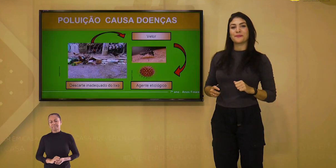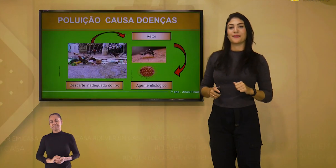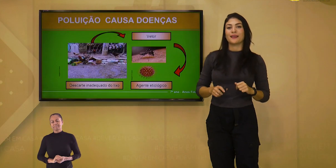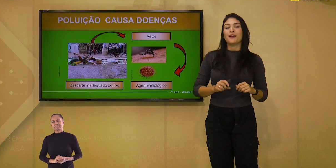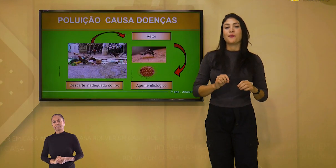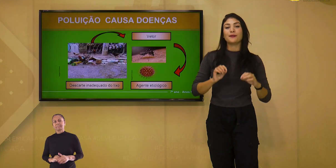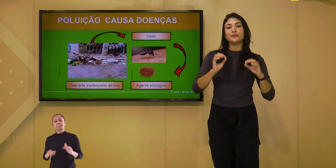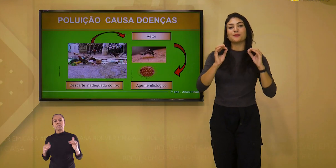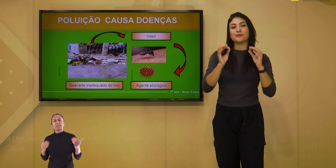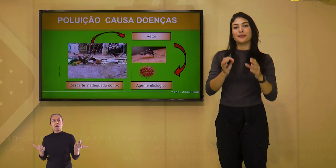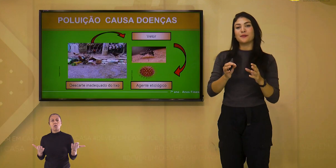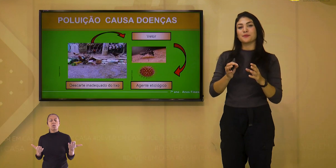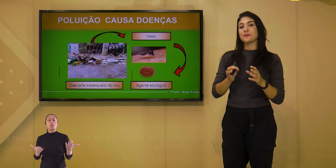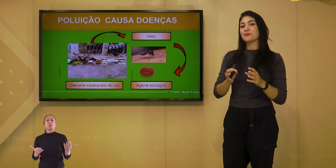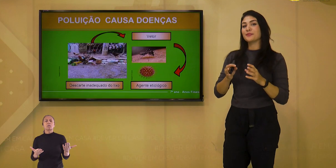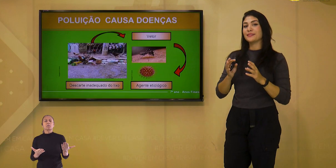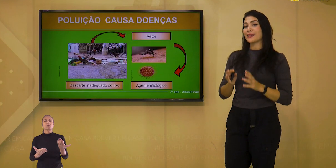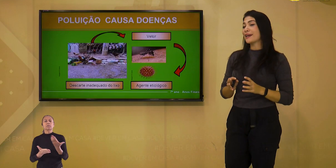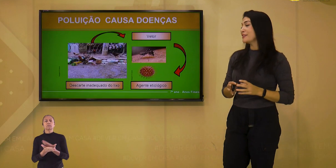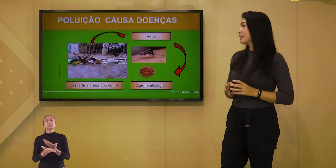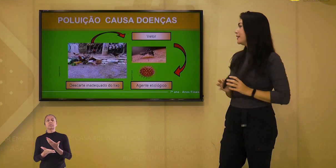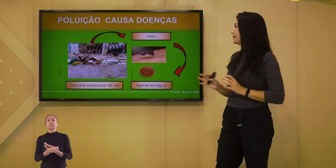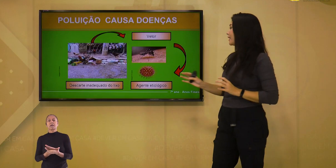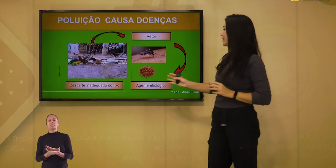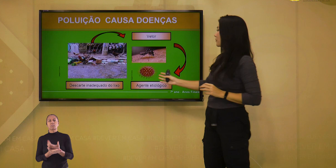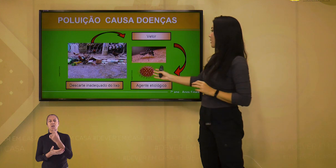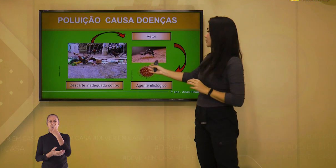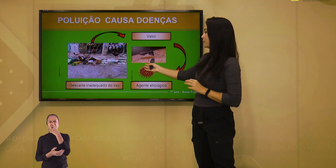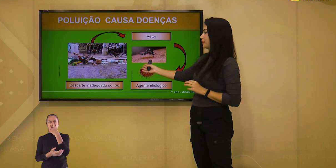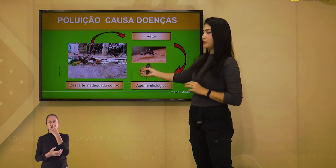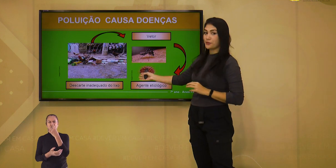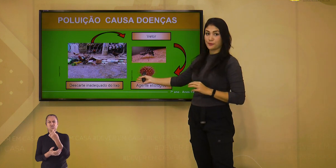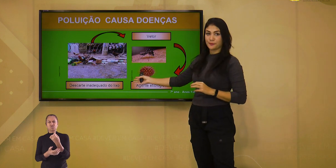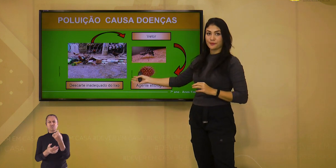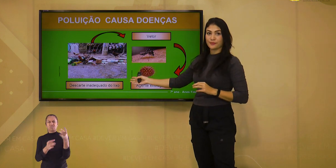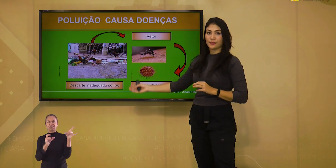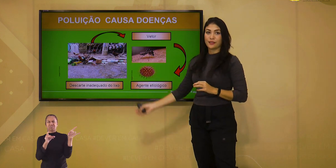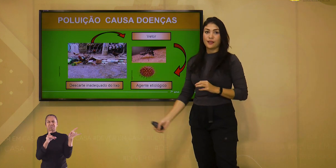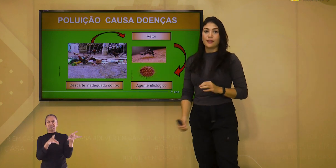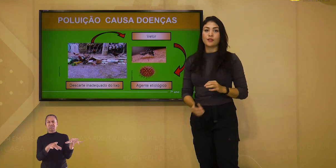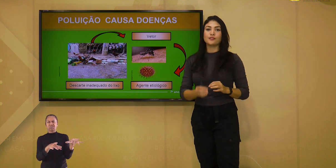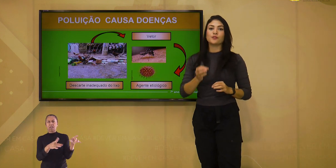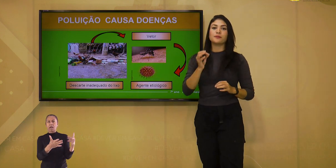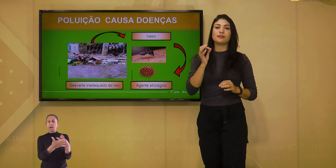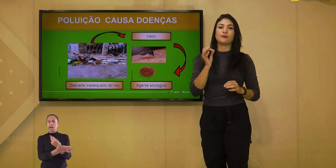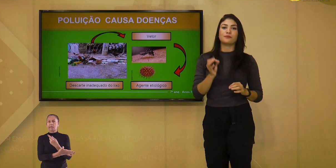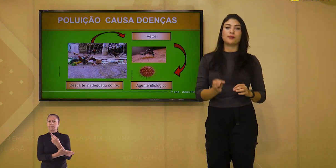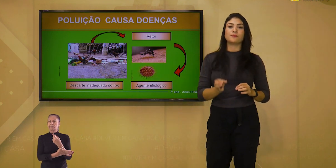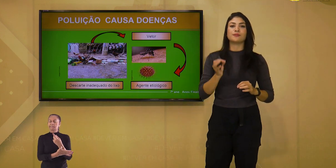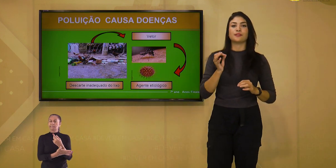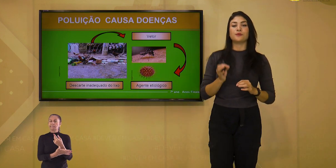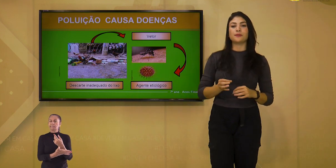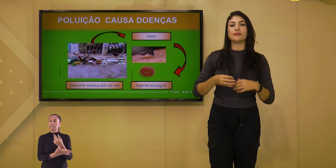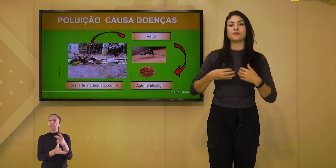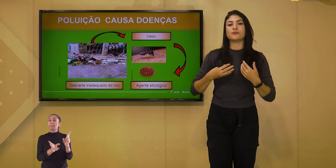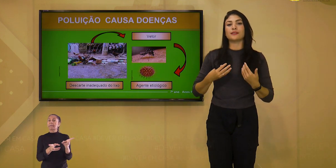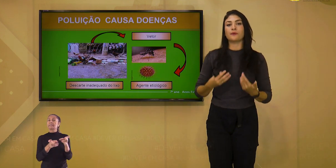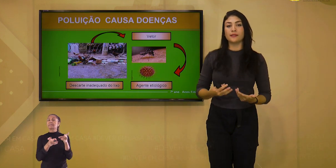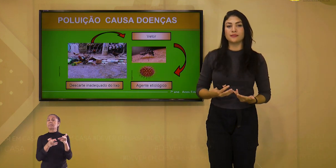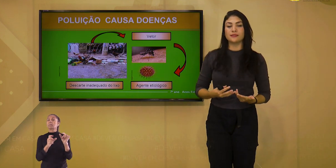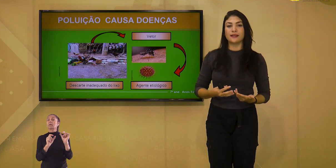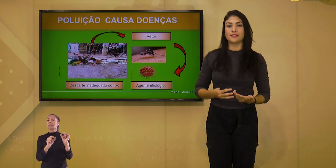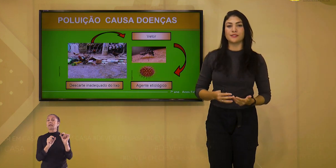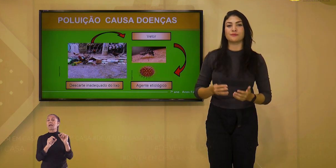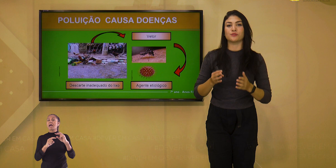lá! Quando estudamos o descarte inadequado do lixo, nós observamos que uma das